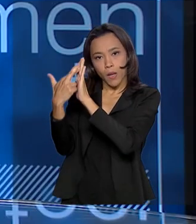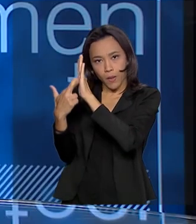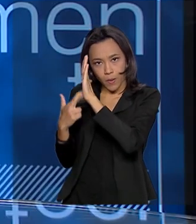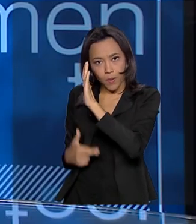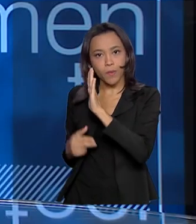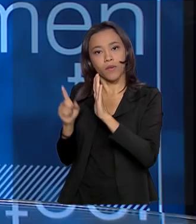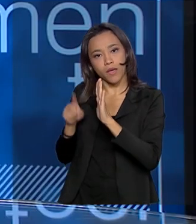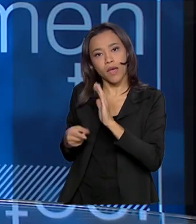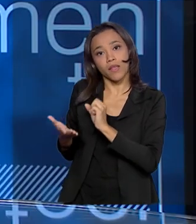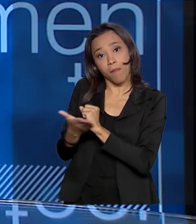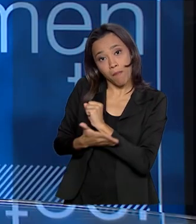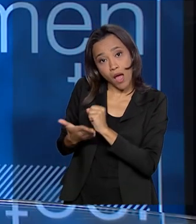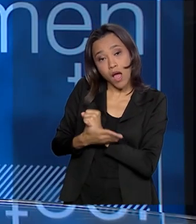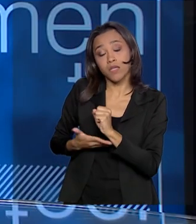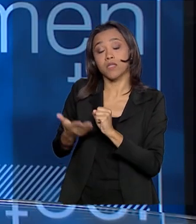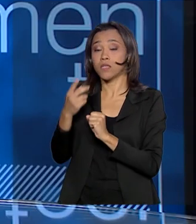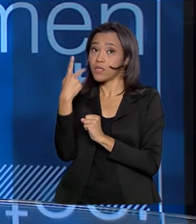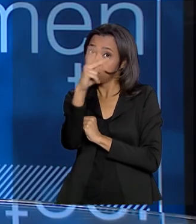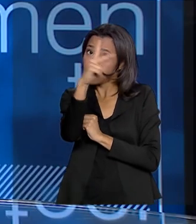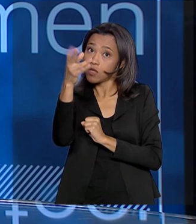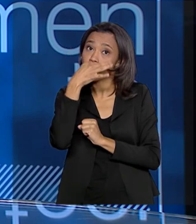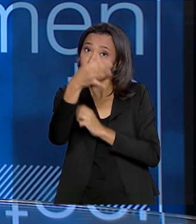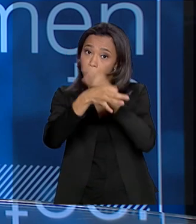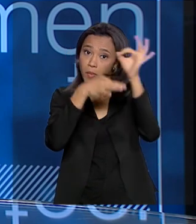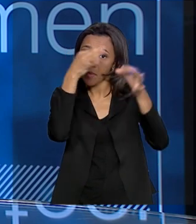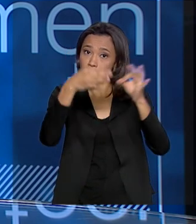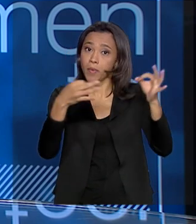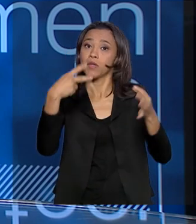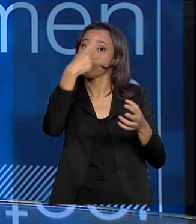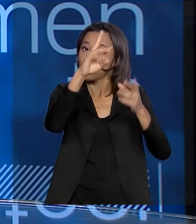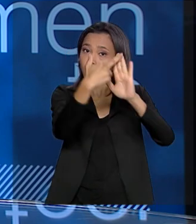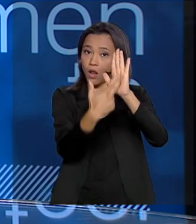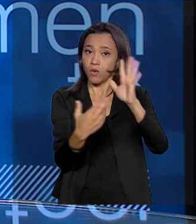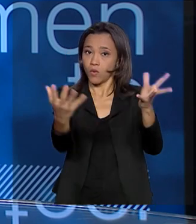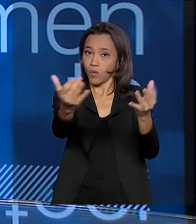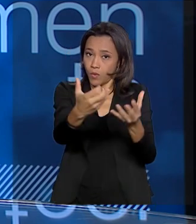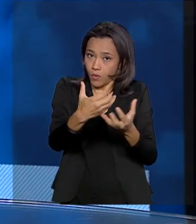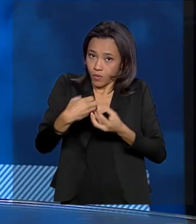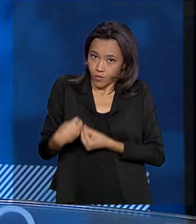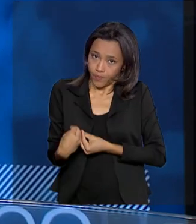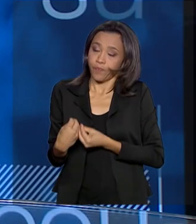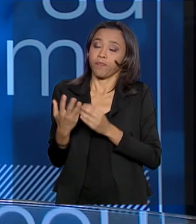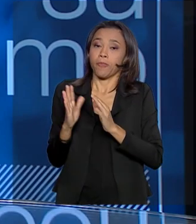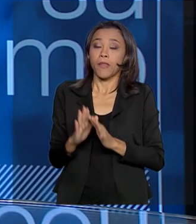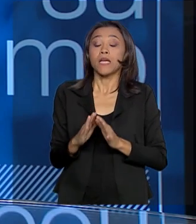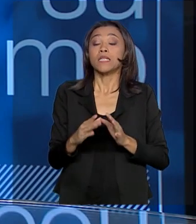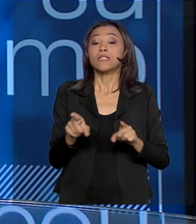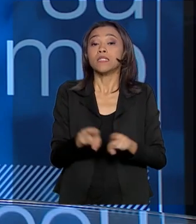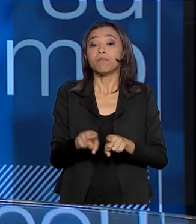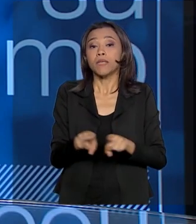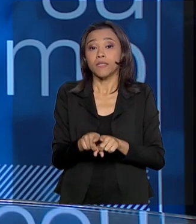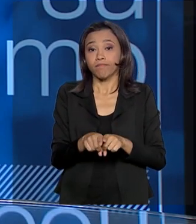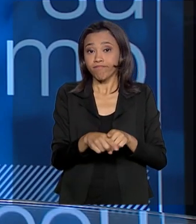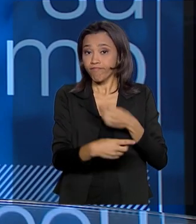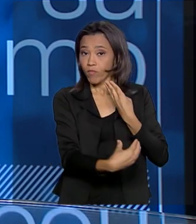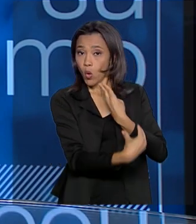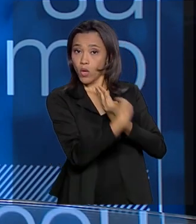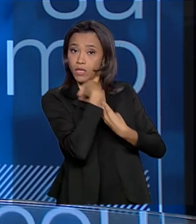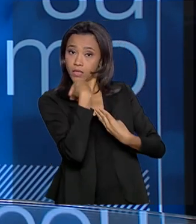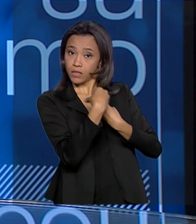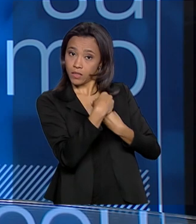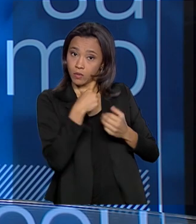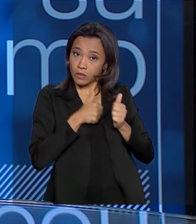baseado nas declarações dos estados e dos entes fiscalizadores. Mas, seguindo até uma orientação do governo federal,